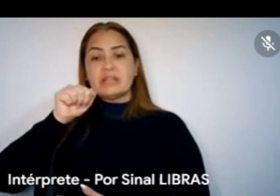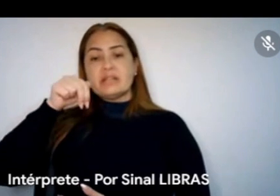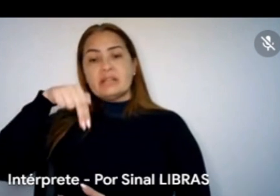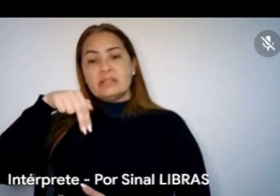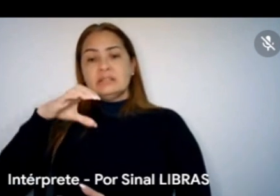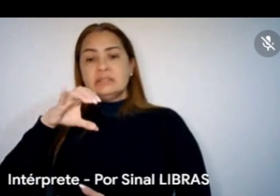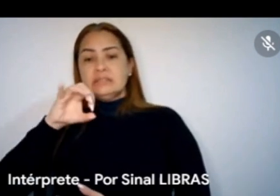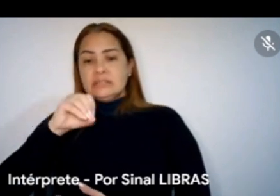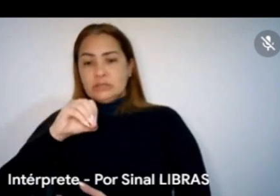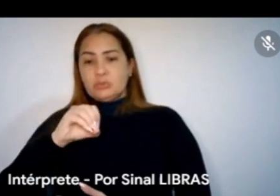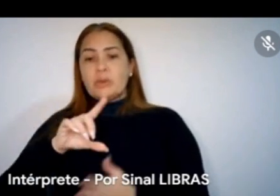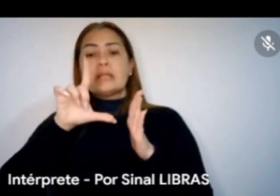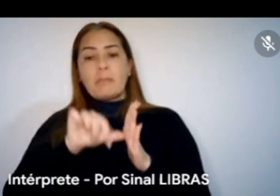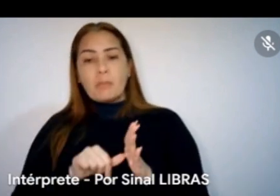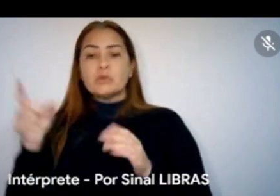comenta, tudo bem?